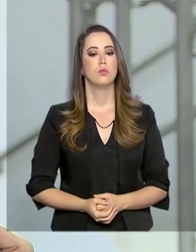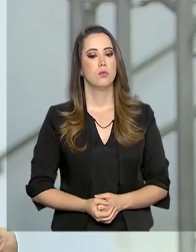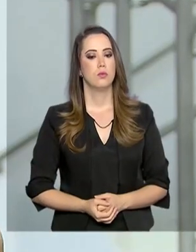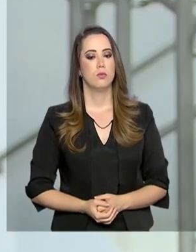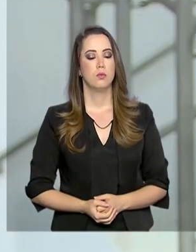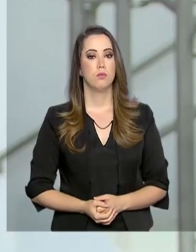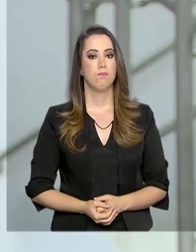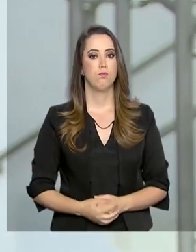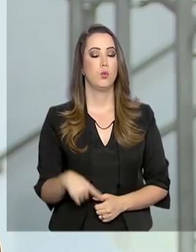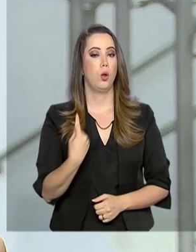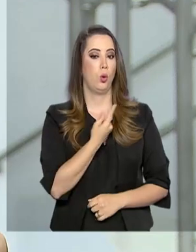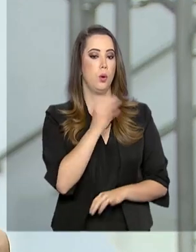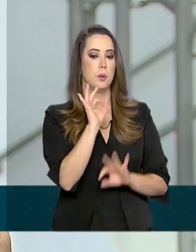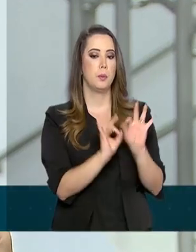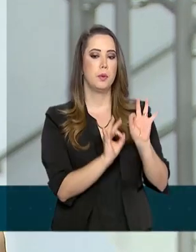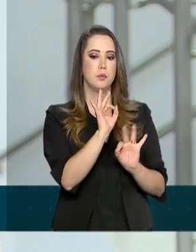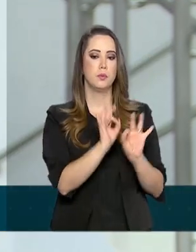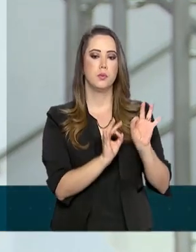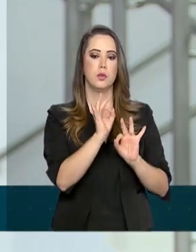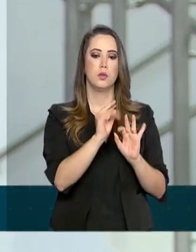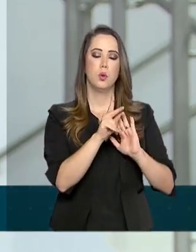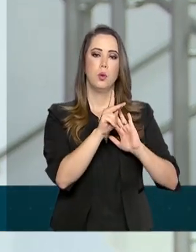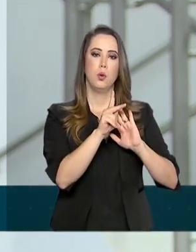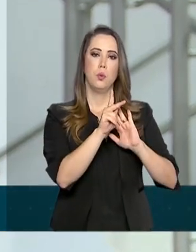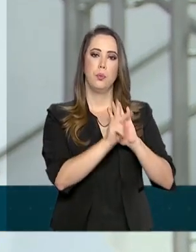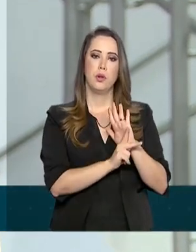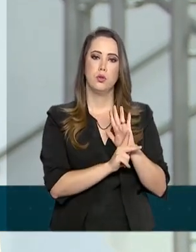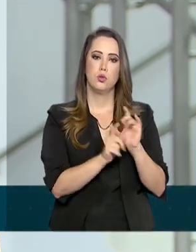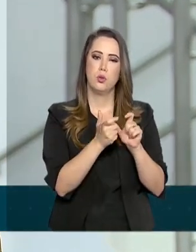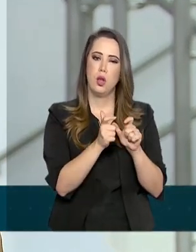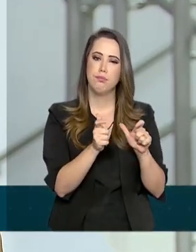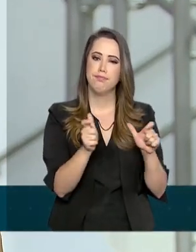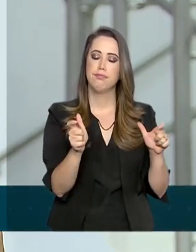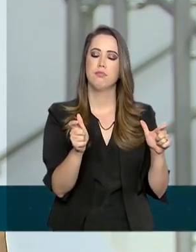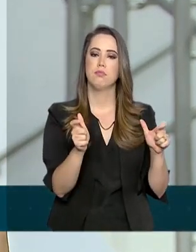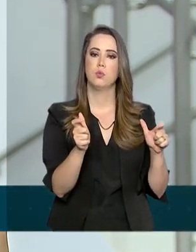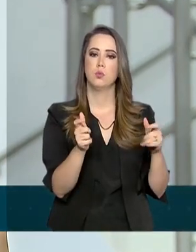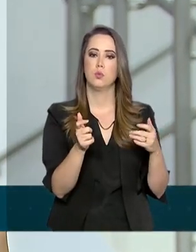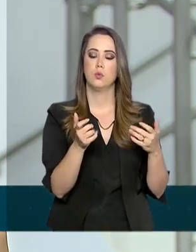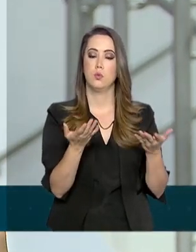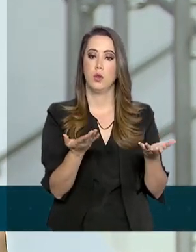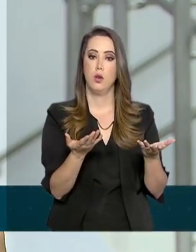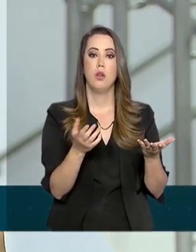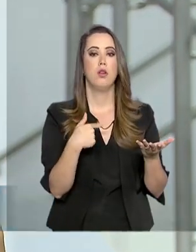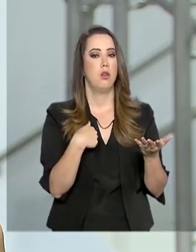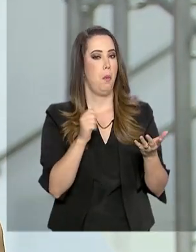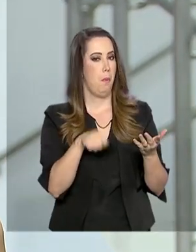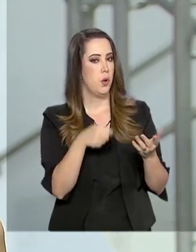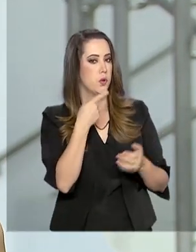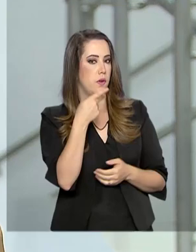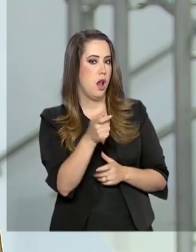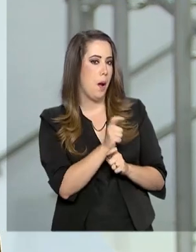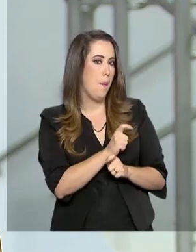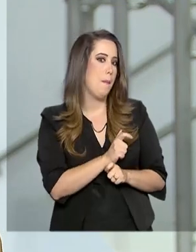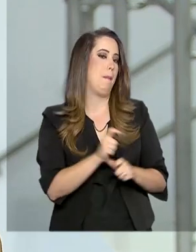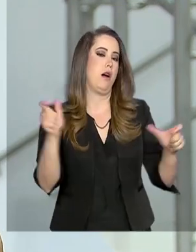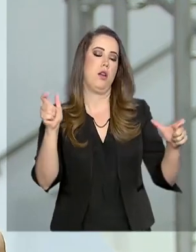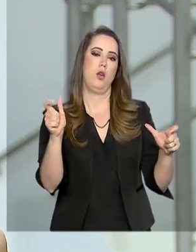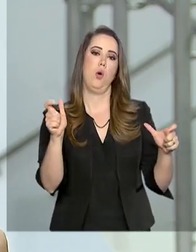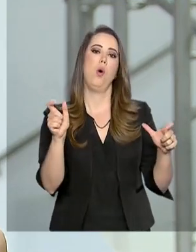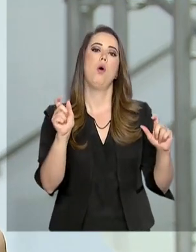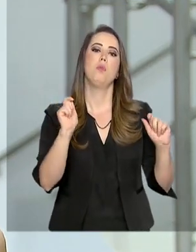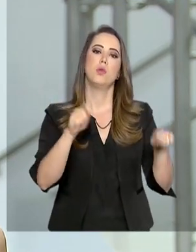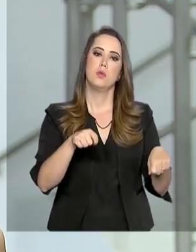Nós estamos preparando um projeto muito grande. Ouso dizer que é o maior projeto de